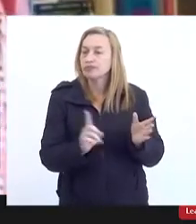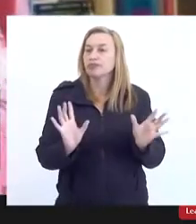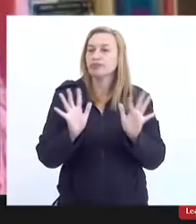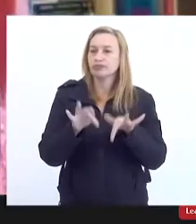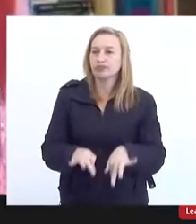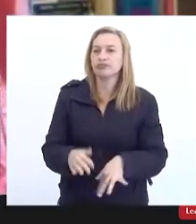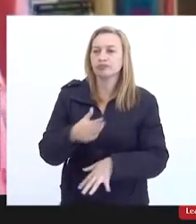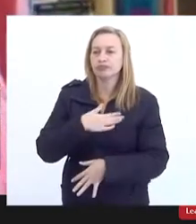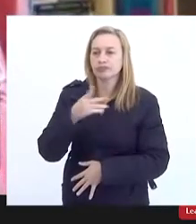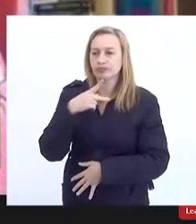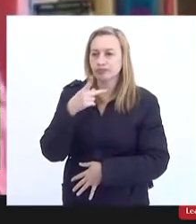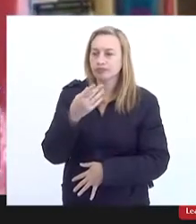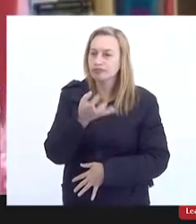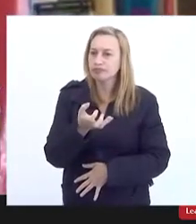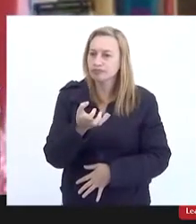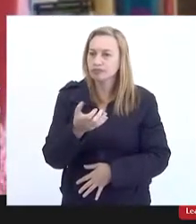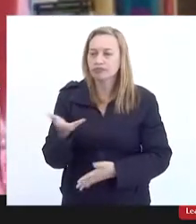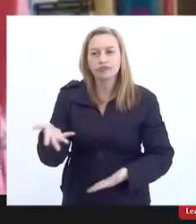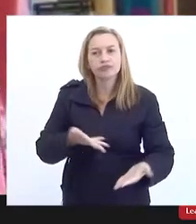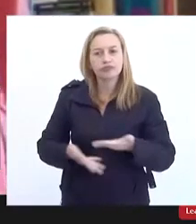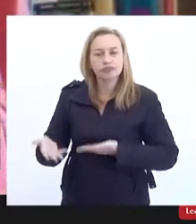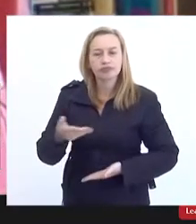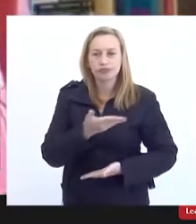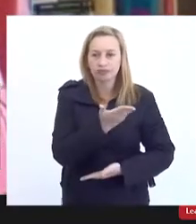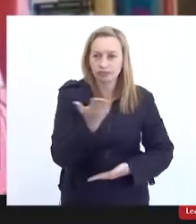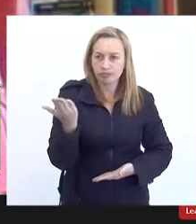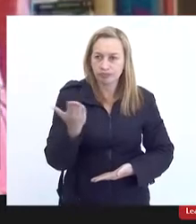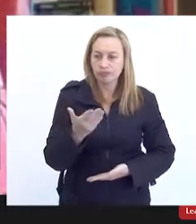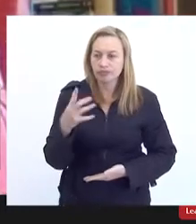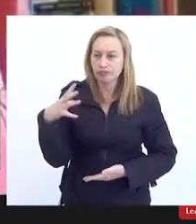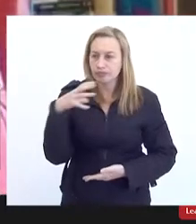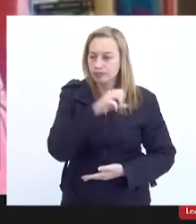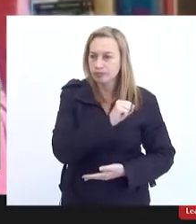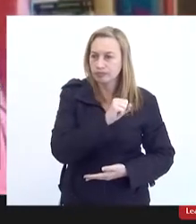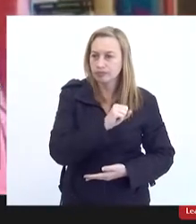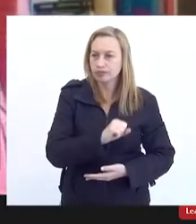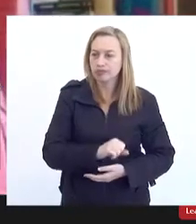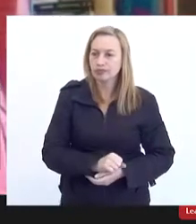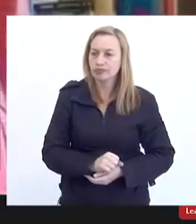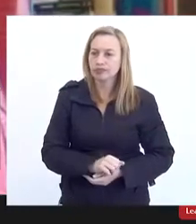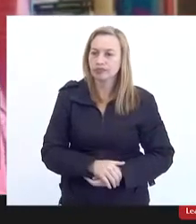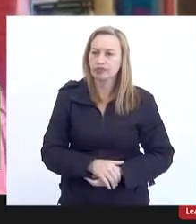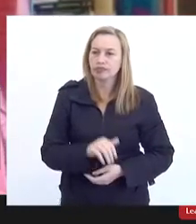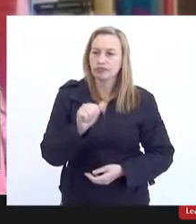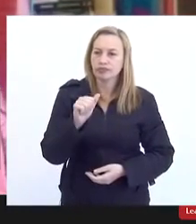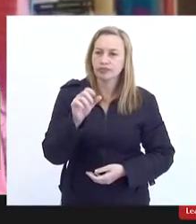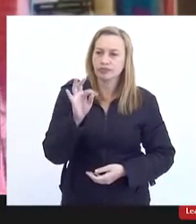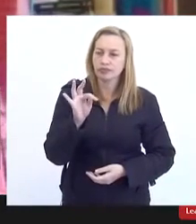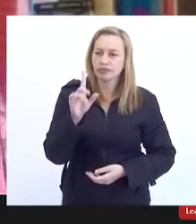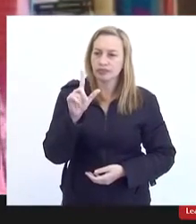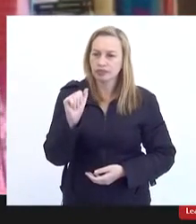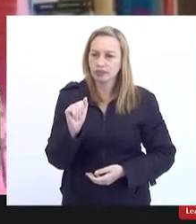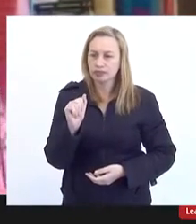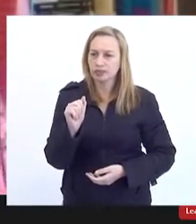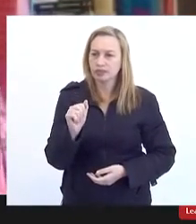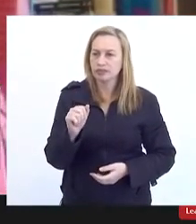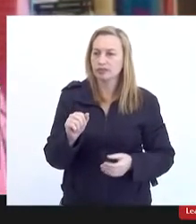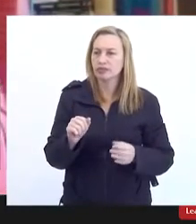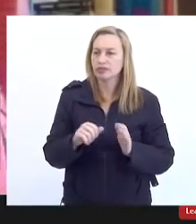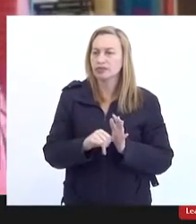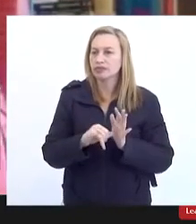a minha fala, eu queria compartilhar com vocês rapidamente um atlas que foi publicado esse ano